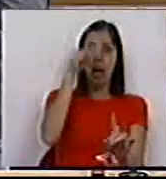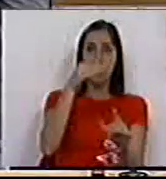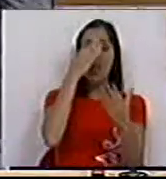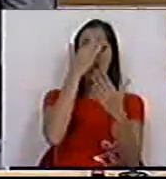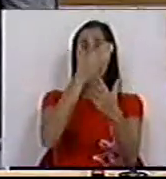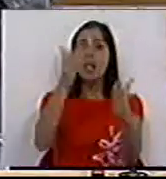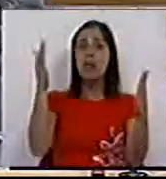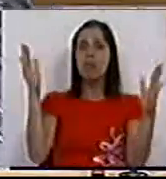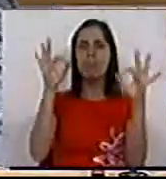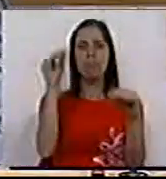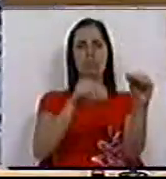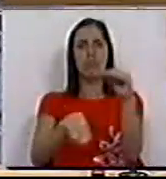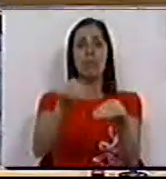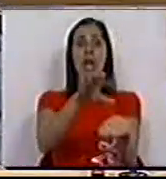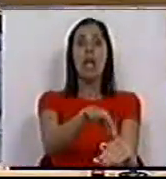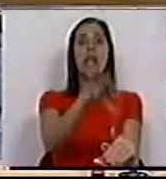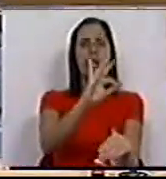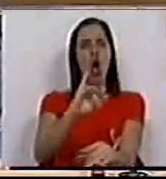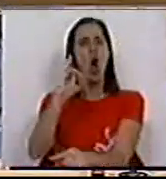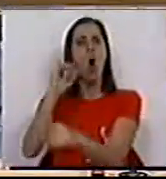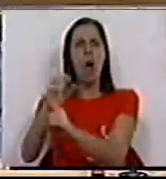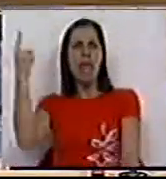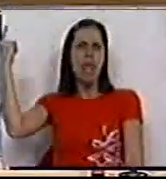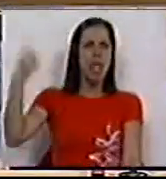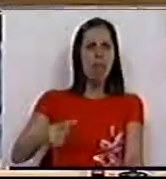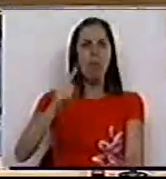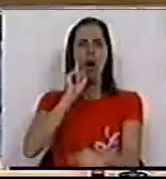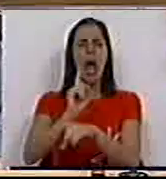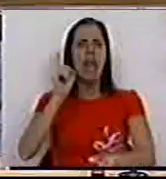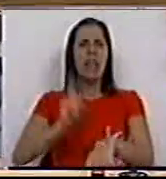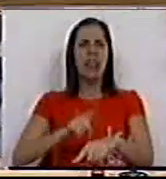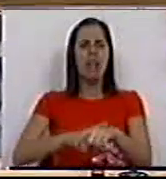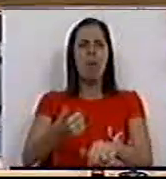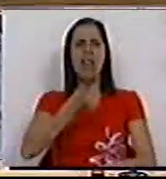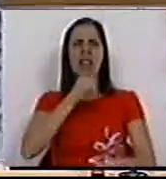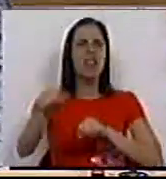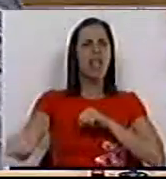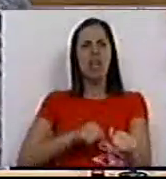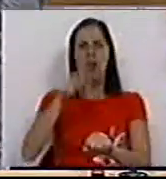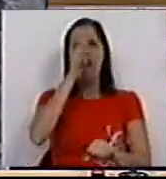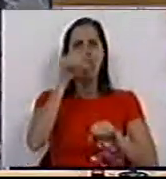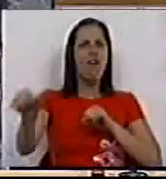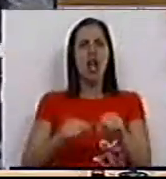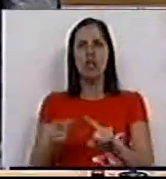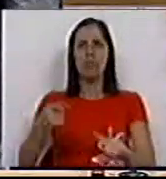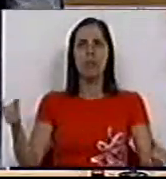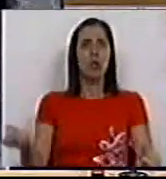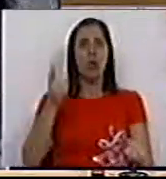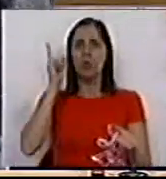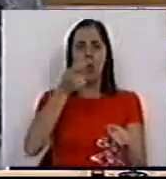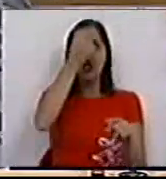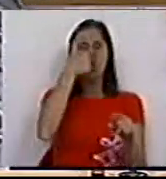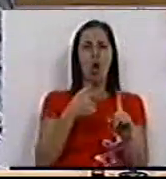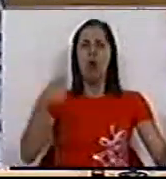democraticamente eleitos e outros impostos num regime fascista e ditatorial não está não à altura da história,